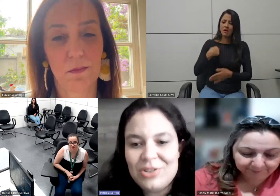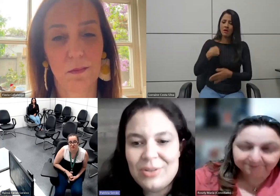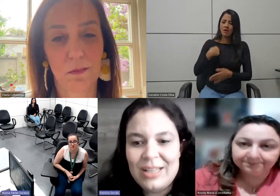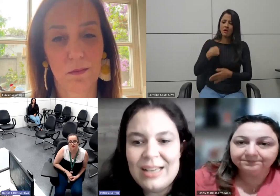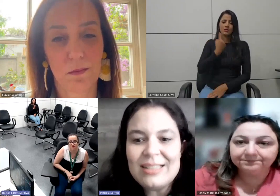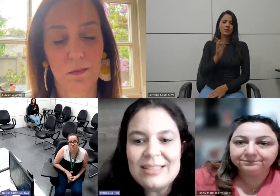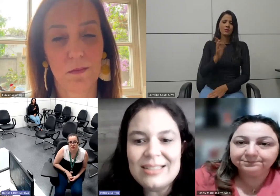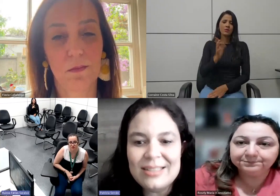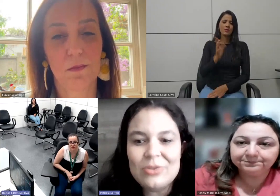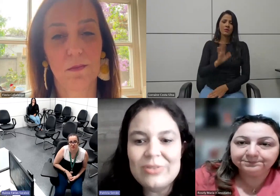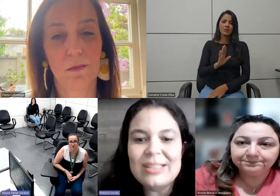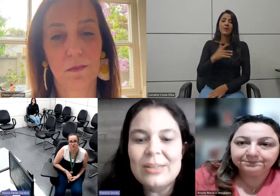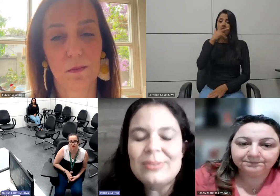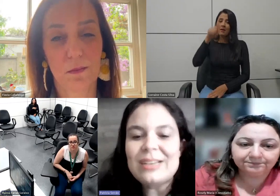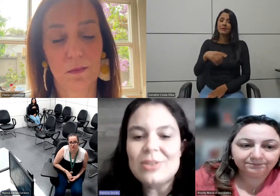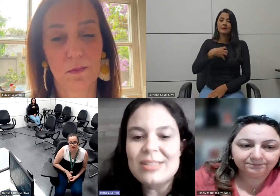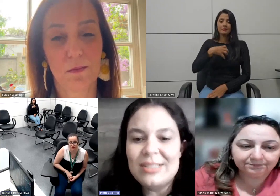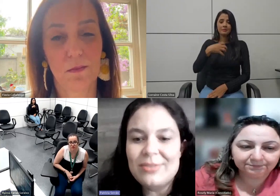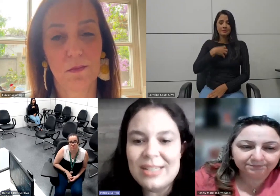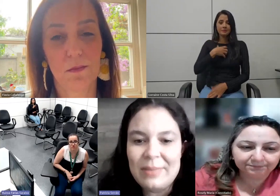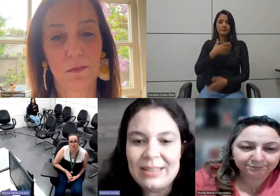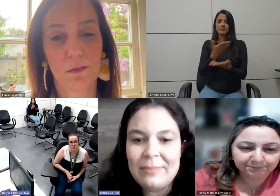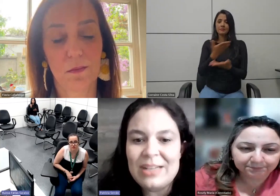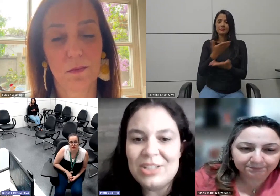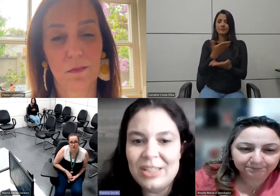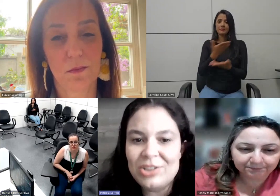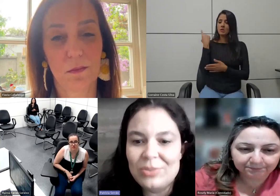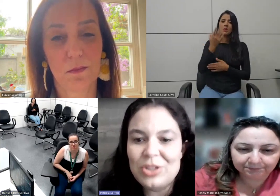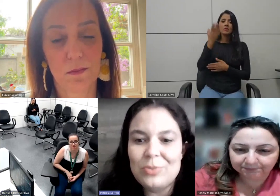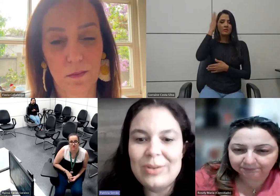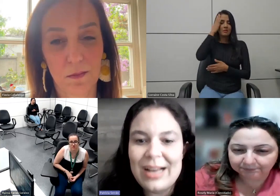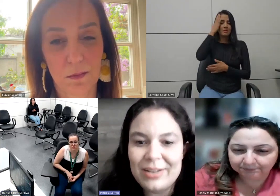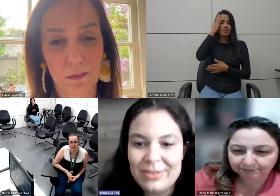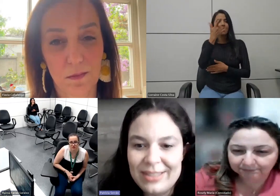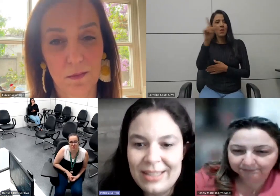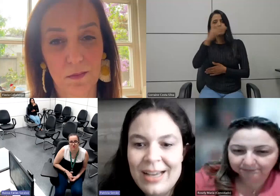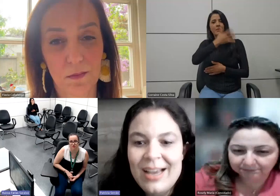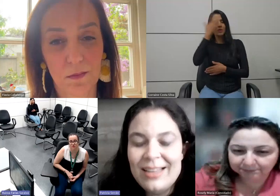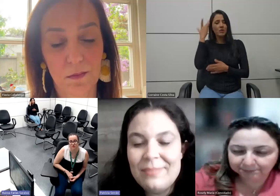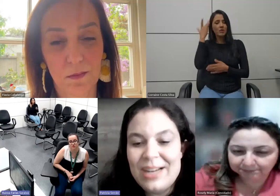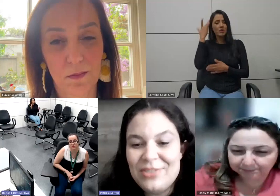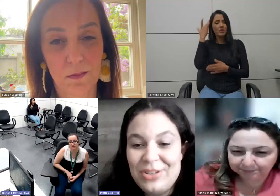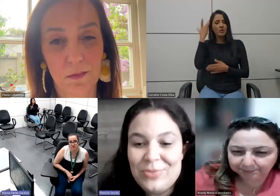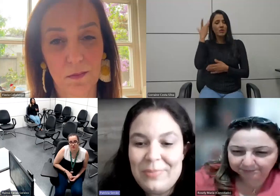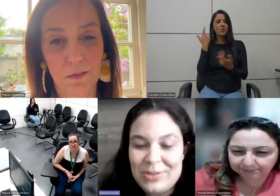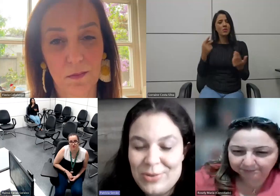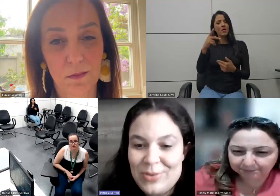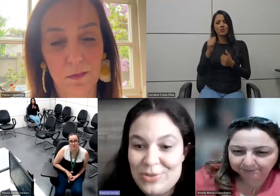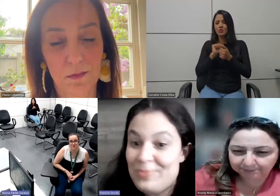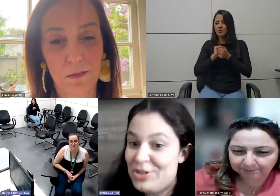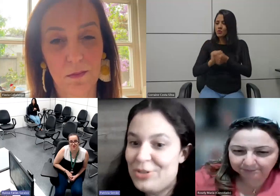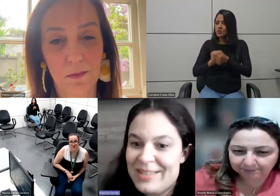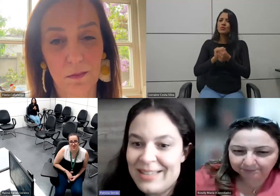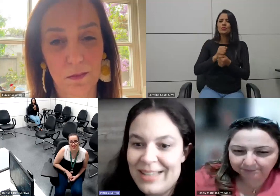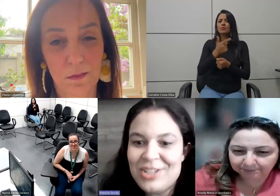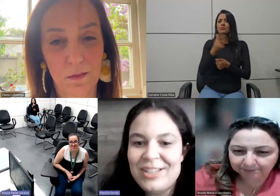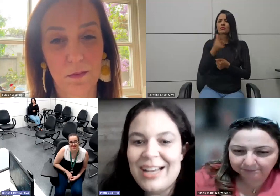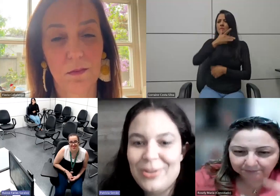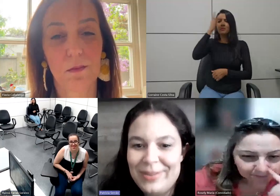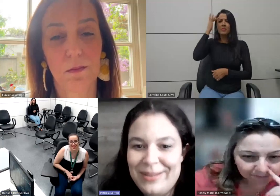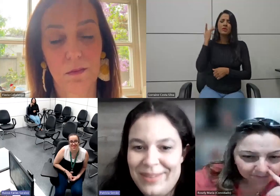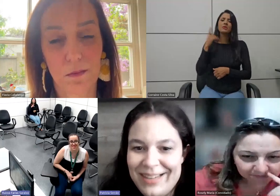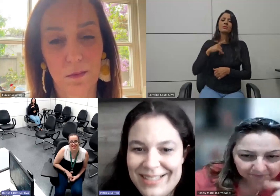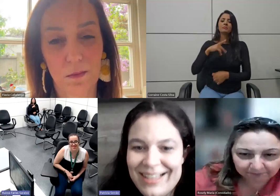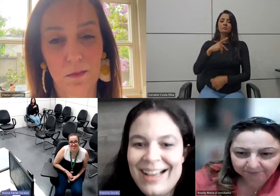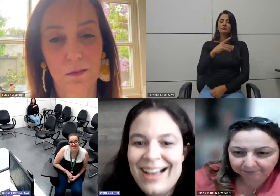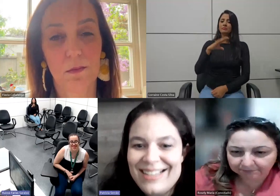eu acho que essa sensação de você não estar sozinho de saber que tem mais gente no mesmo lugar que você tem mais 21 pessoas com pedido PCD